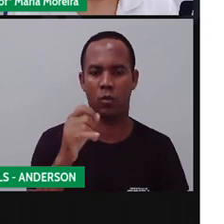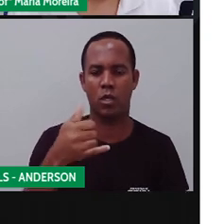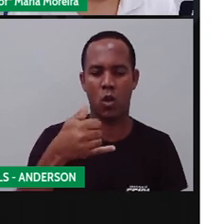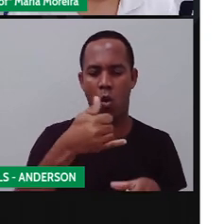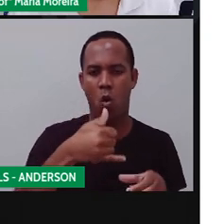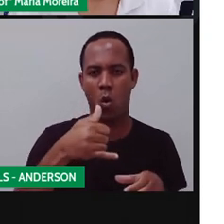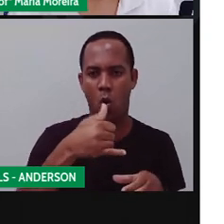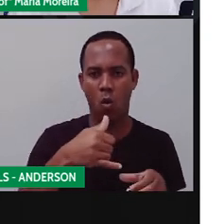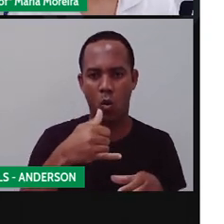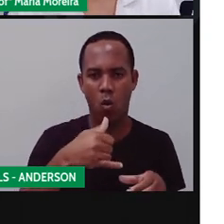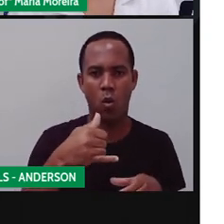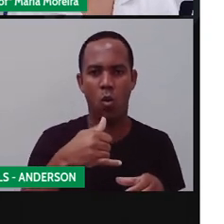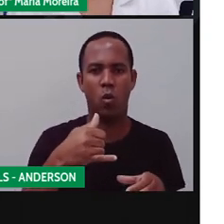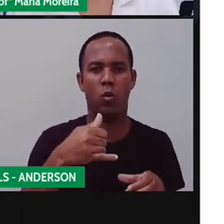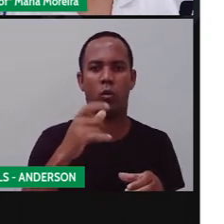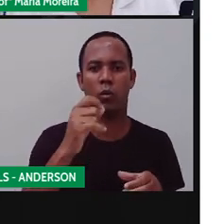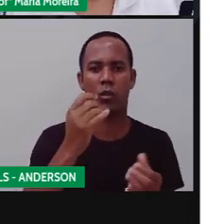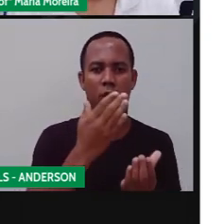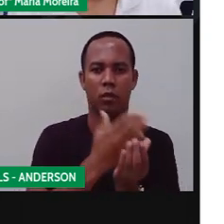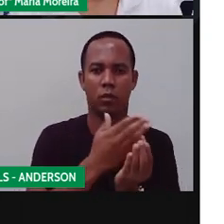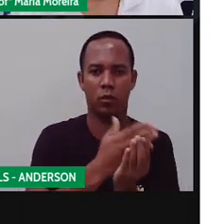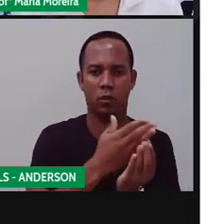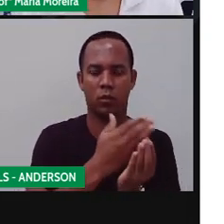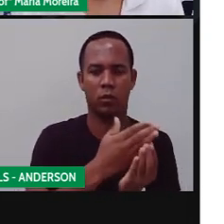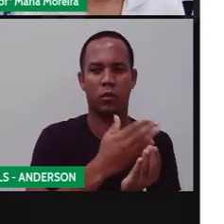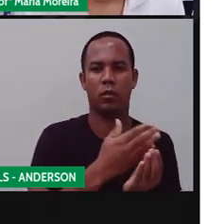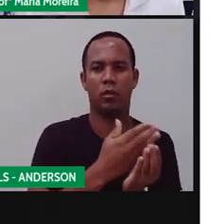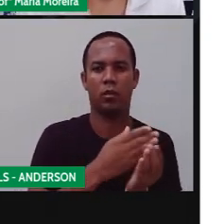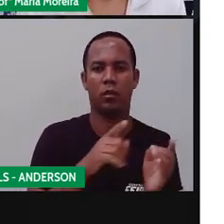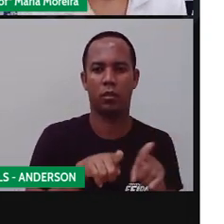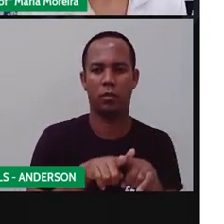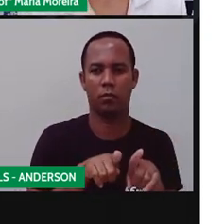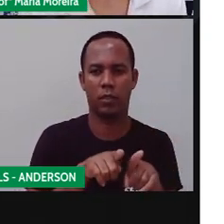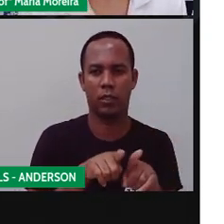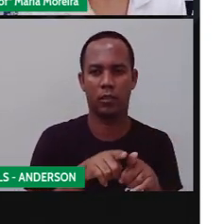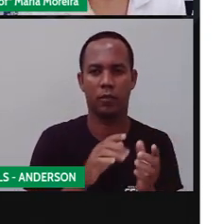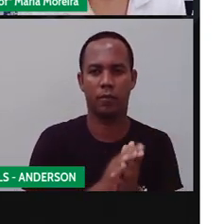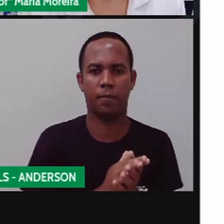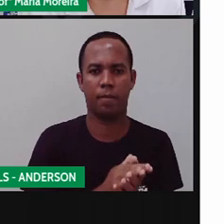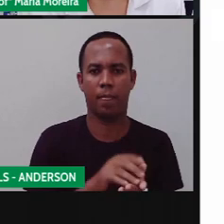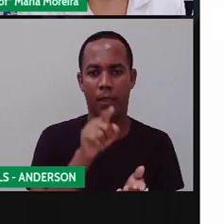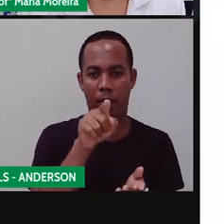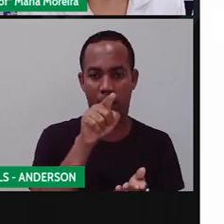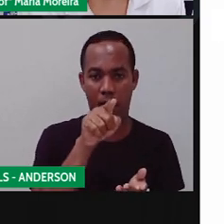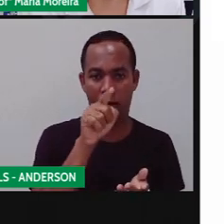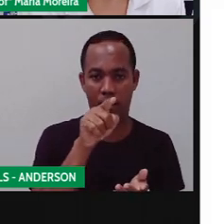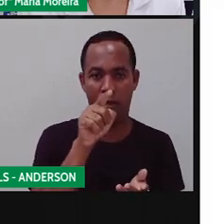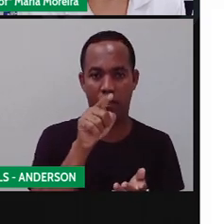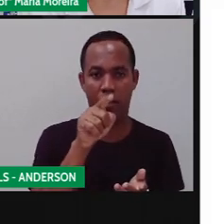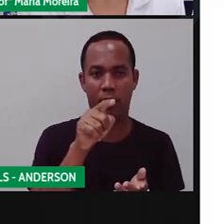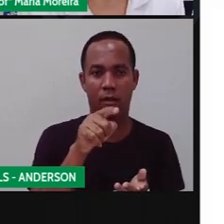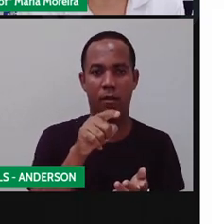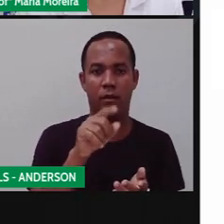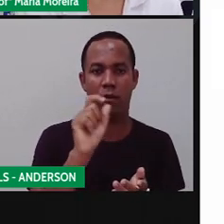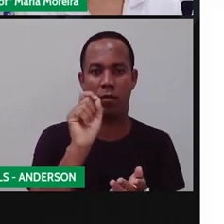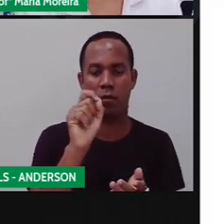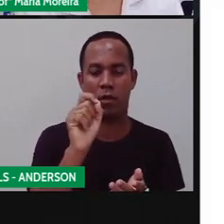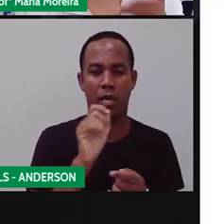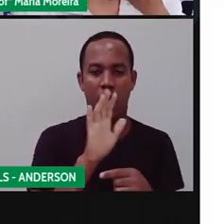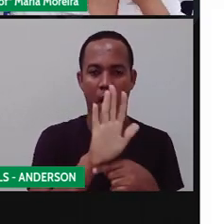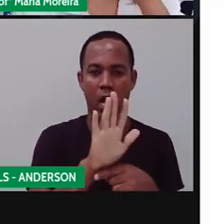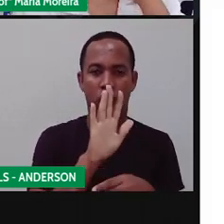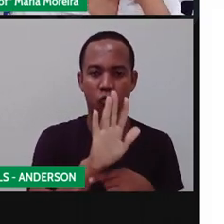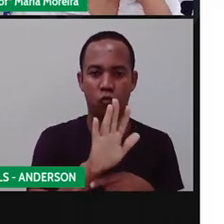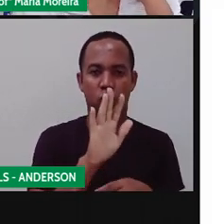fritar o acarajé, que usa na muqueca de peixe. Bom, esse dendeseiro, ele é antioxidante,